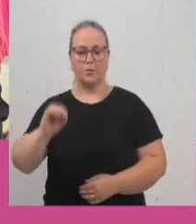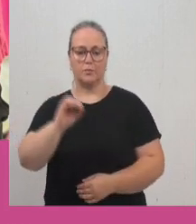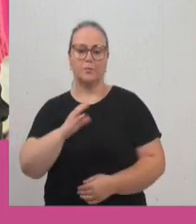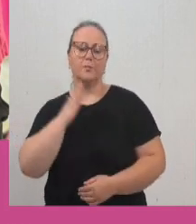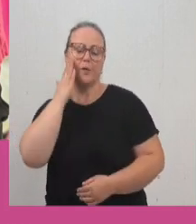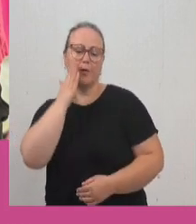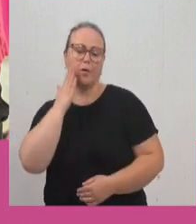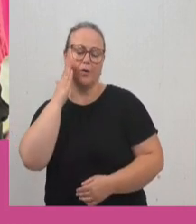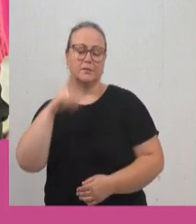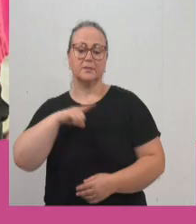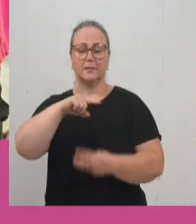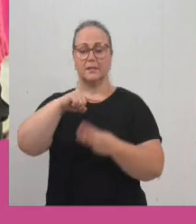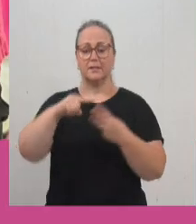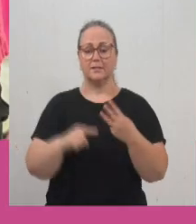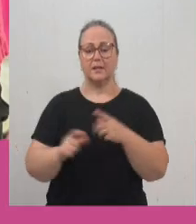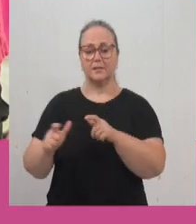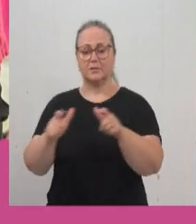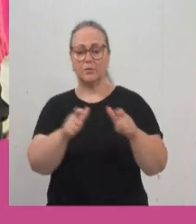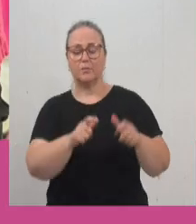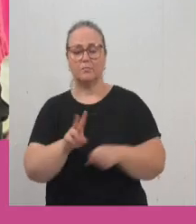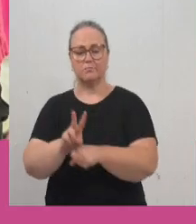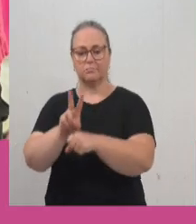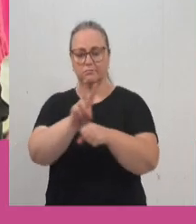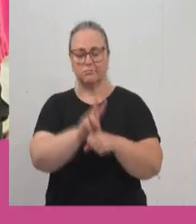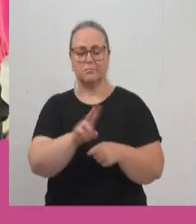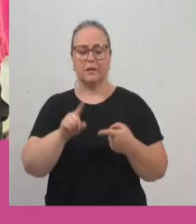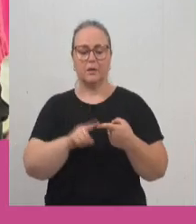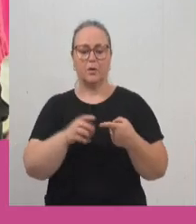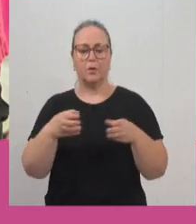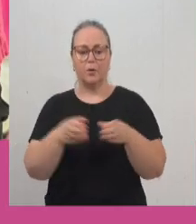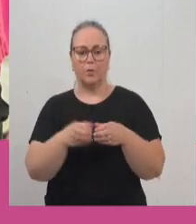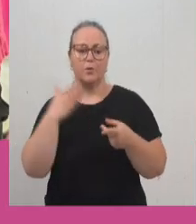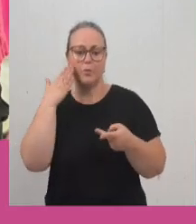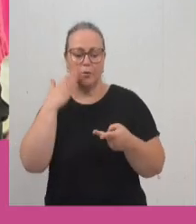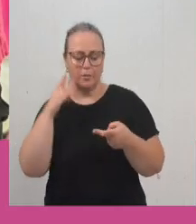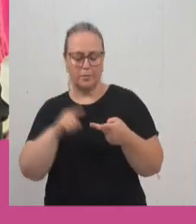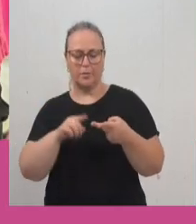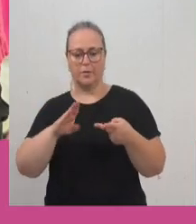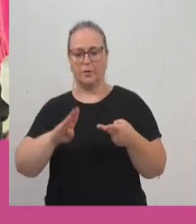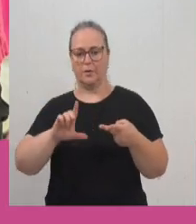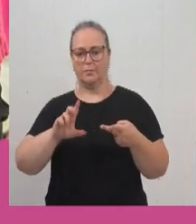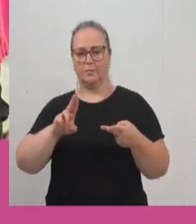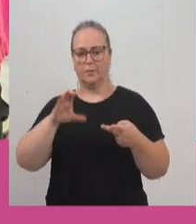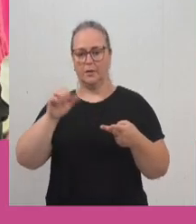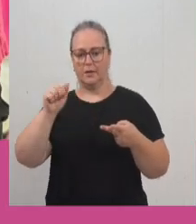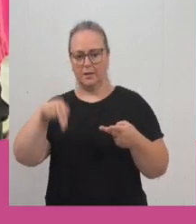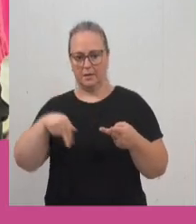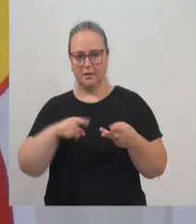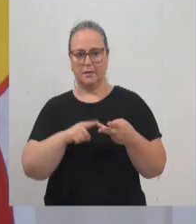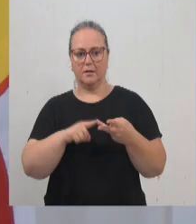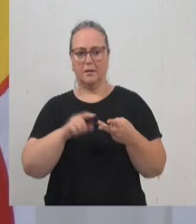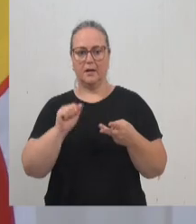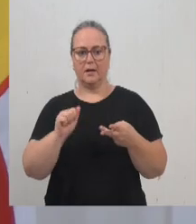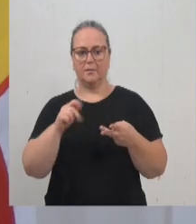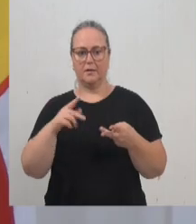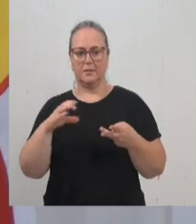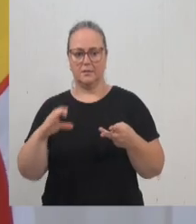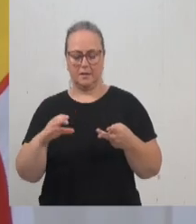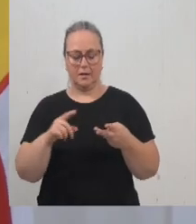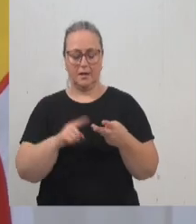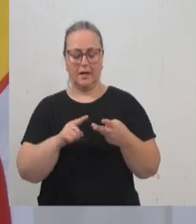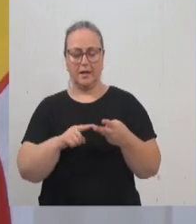que trabalham nessa causa. Rede Feminina de Combate ao Câncer, a Blucan e a IAPC, que no início era